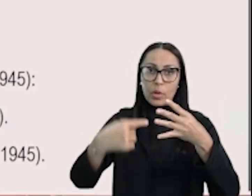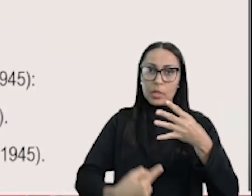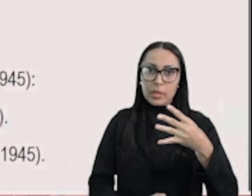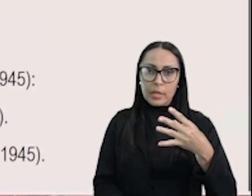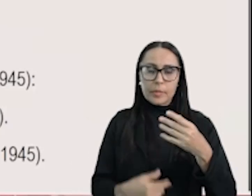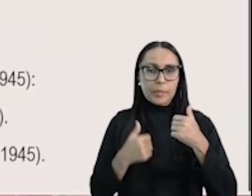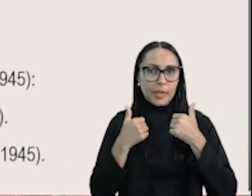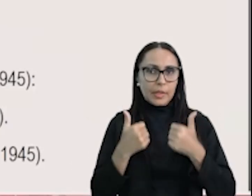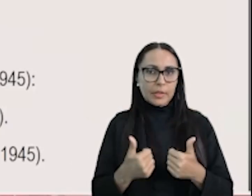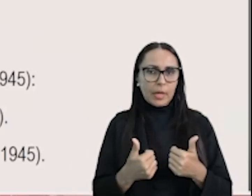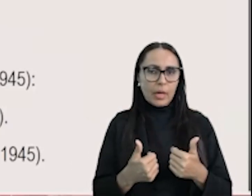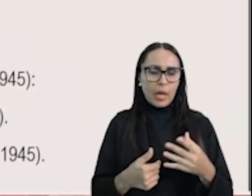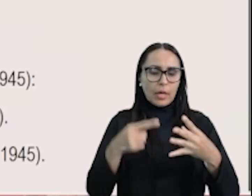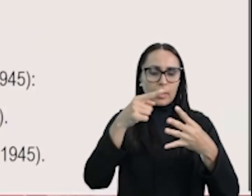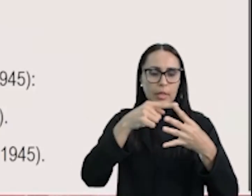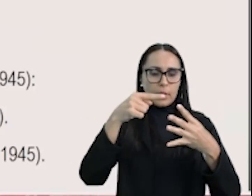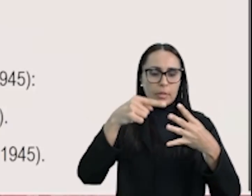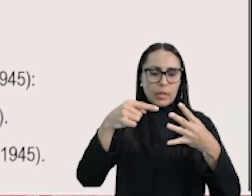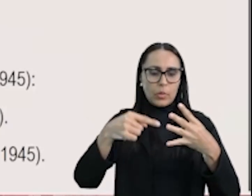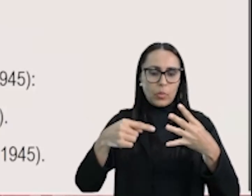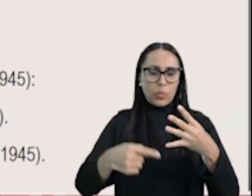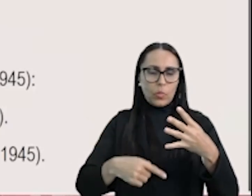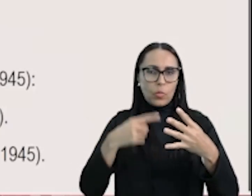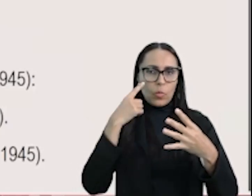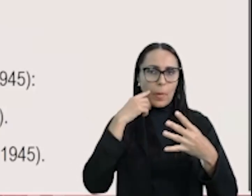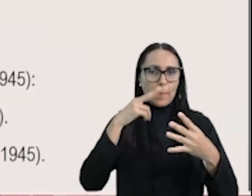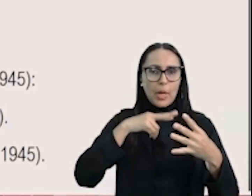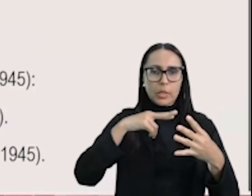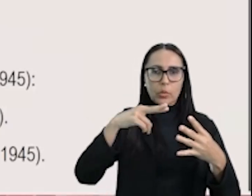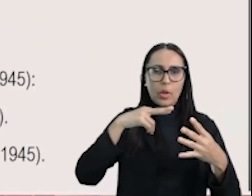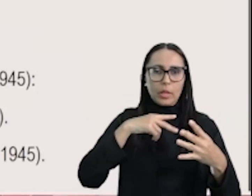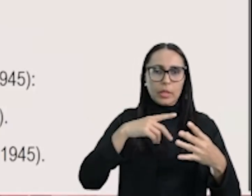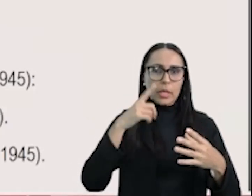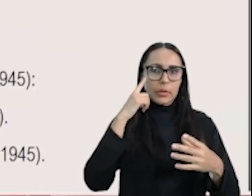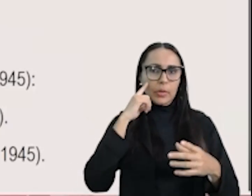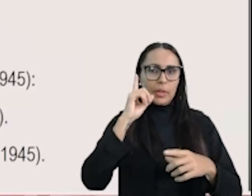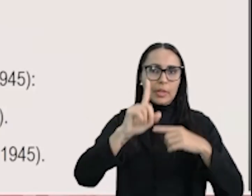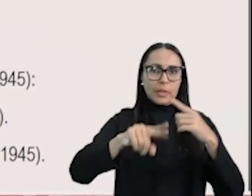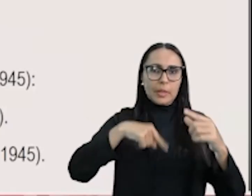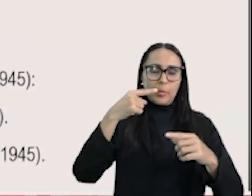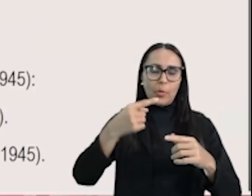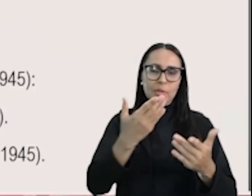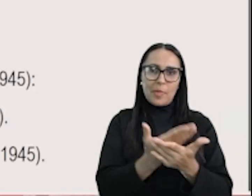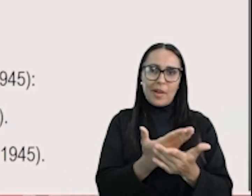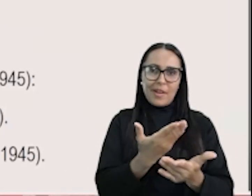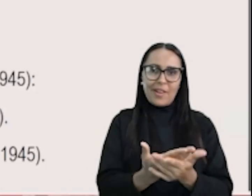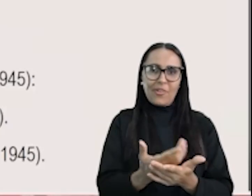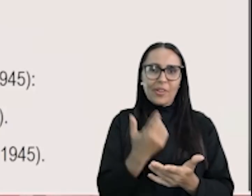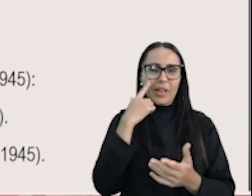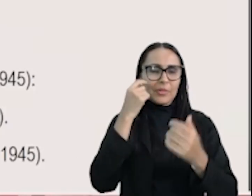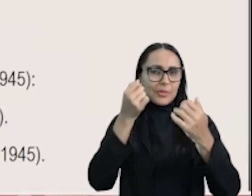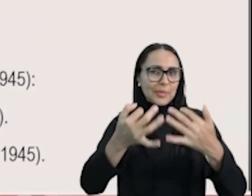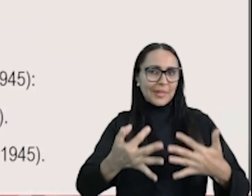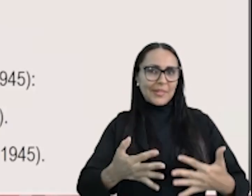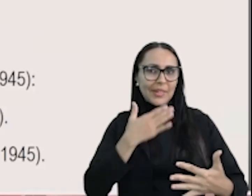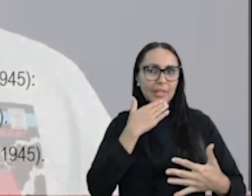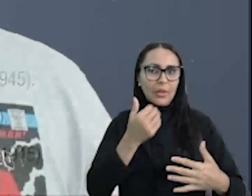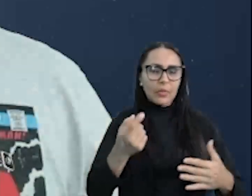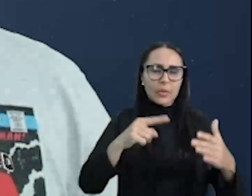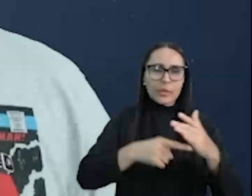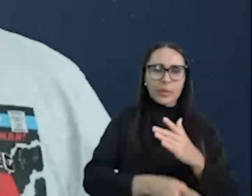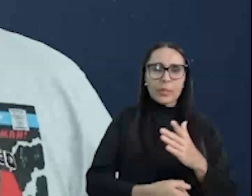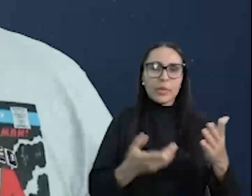Beleza! Cada uma com sua particularidade. Mas isso, eu deixo pra você aprofundar aí em casa.